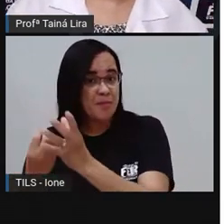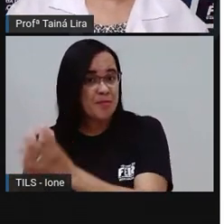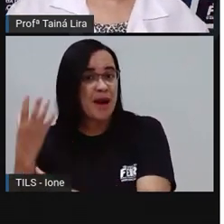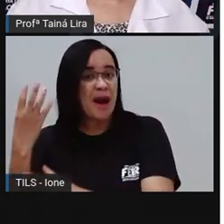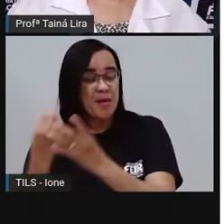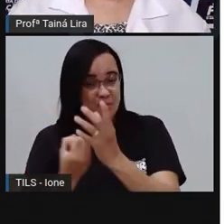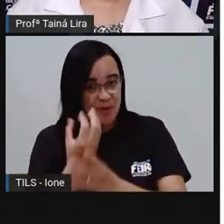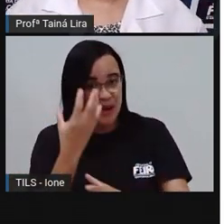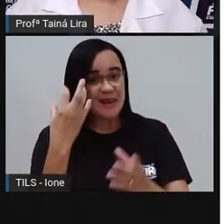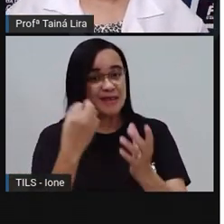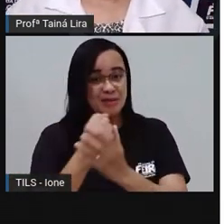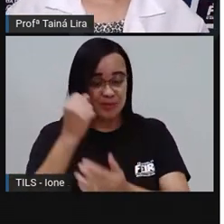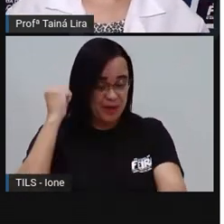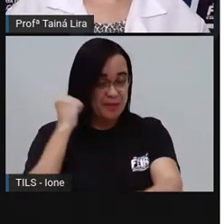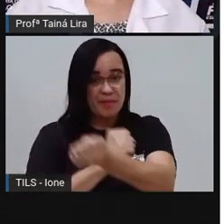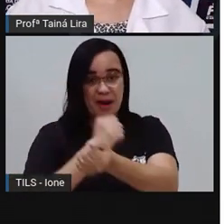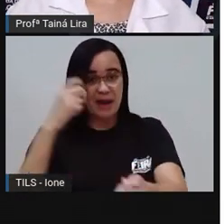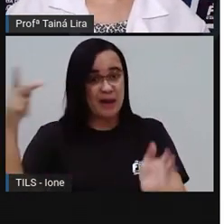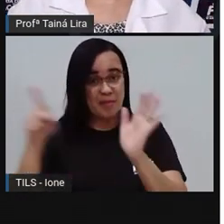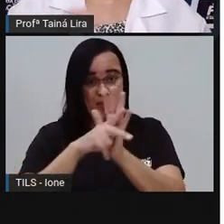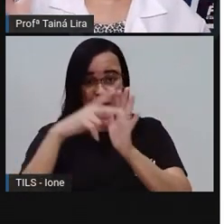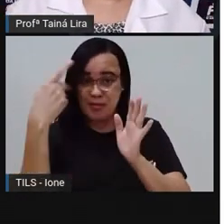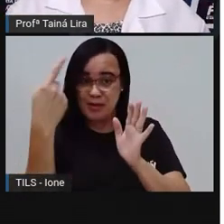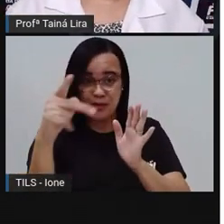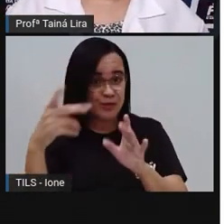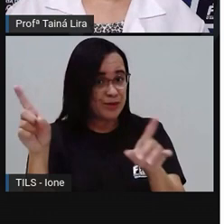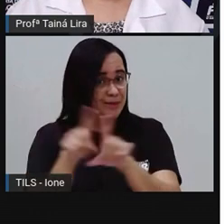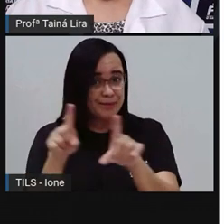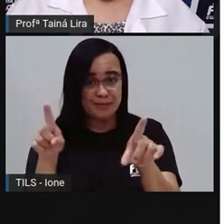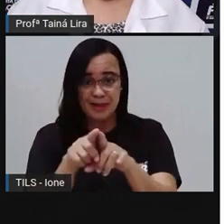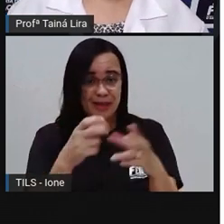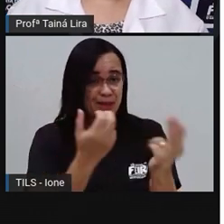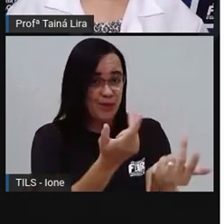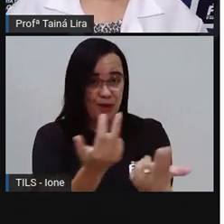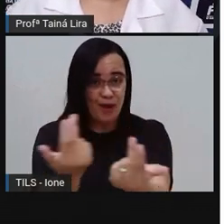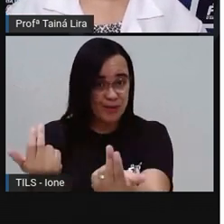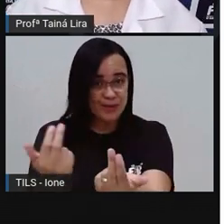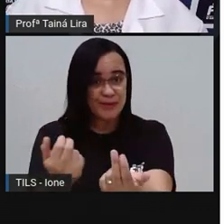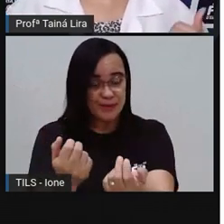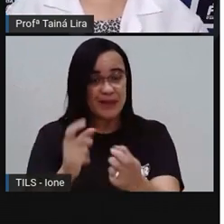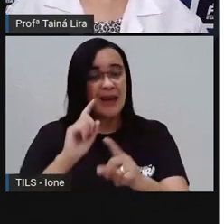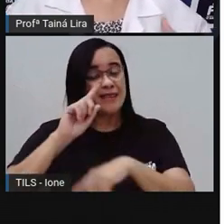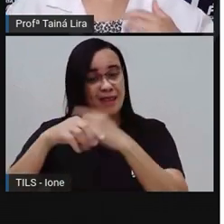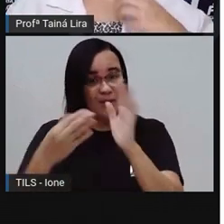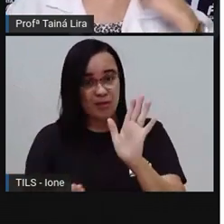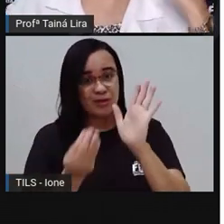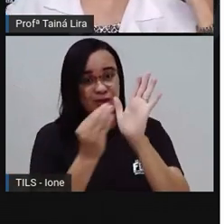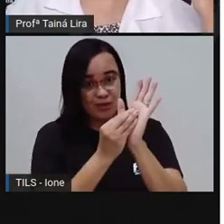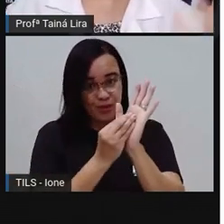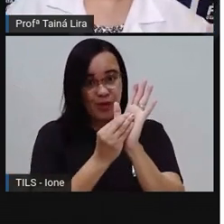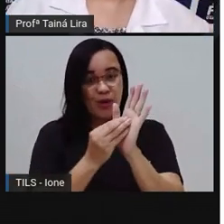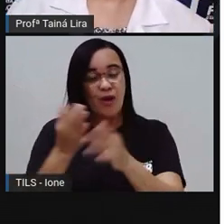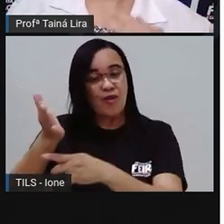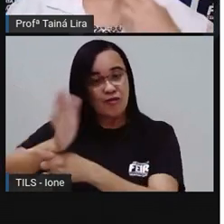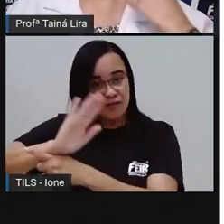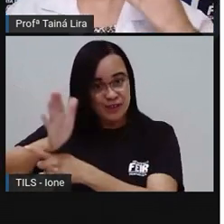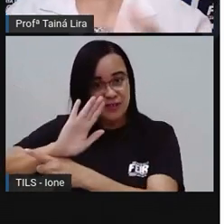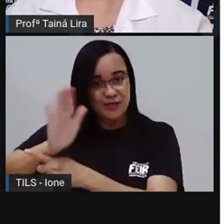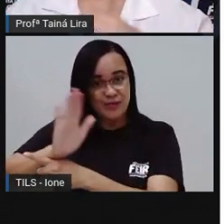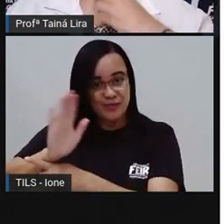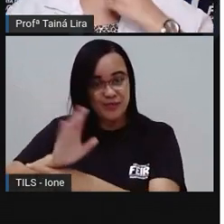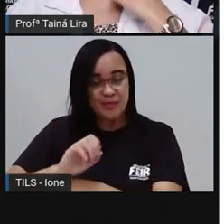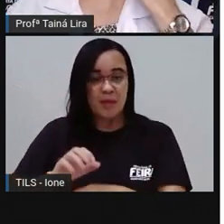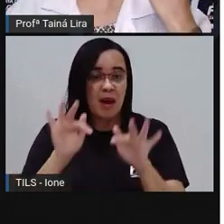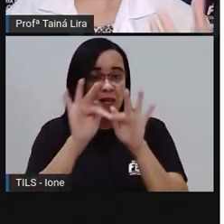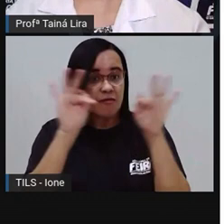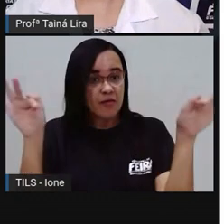também, tá bom? E aí você colocar ali no seu vídeo, certo? Uma marca ali oral, um bordão,